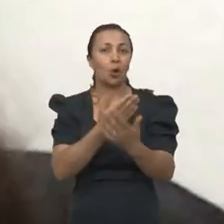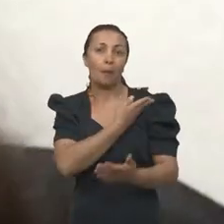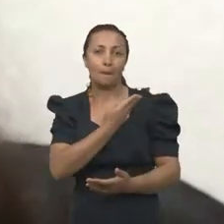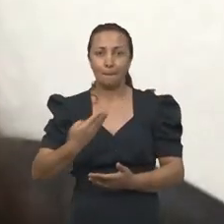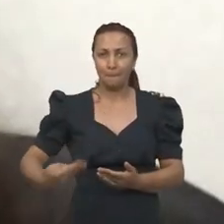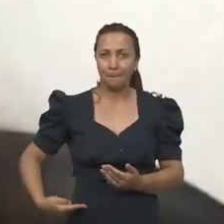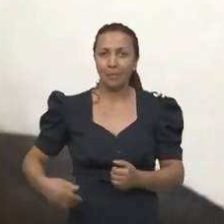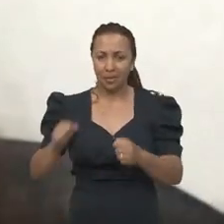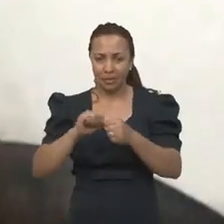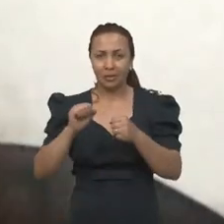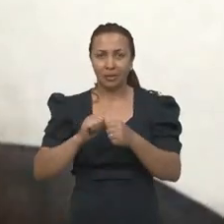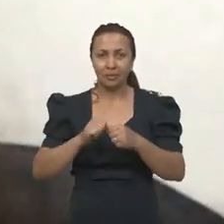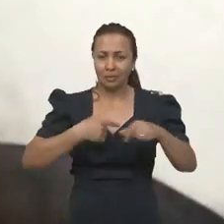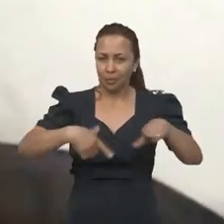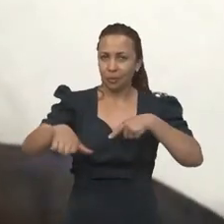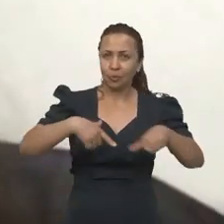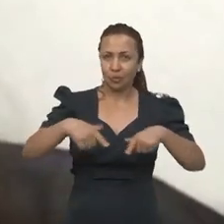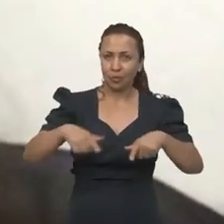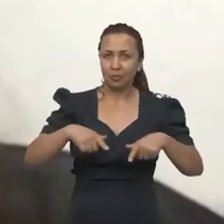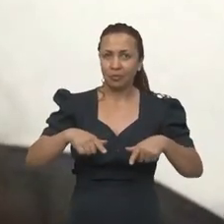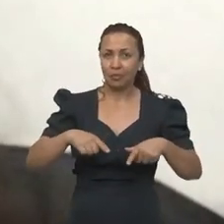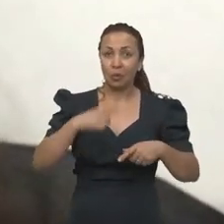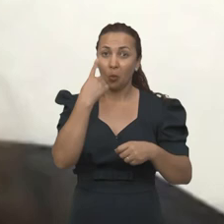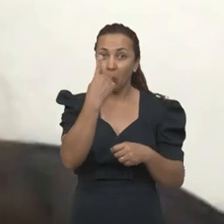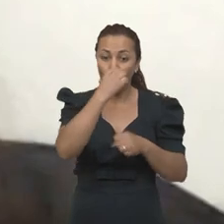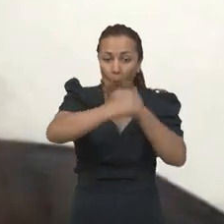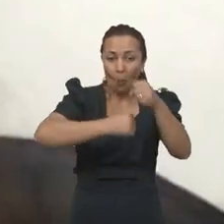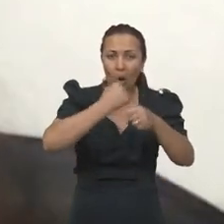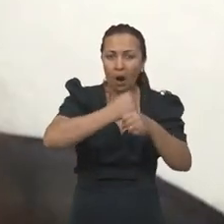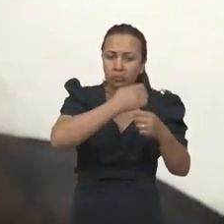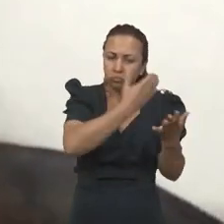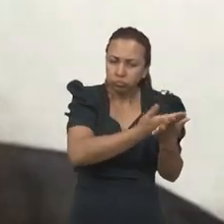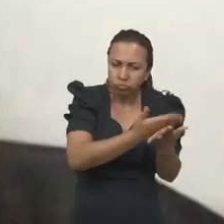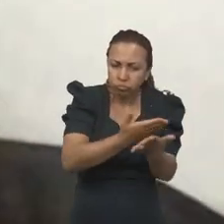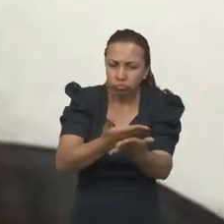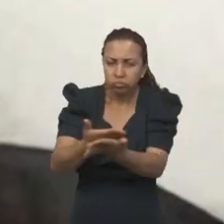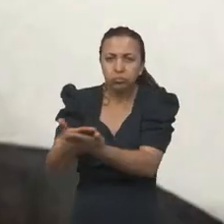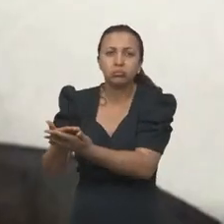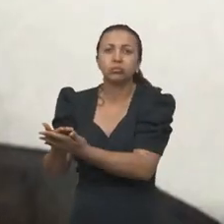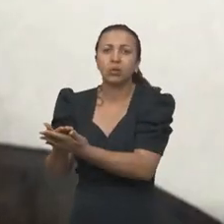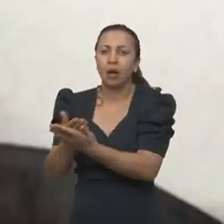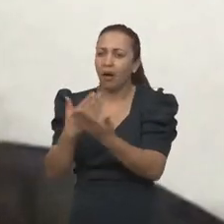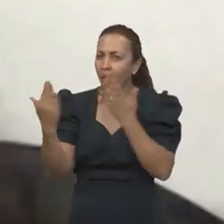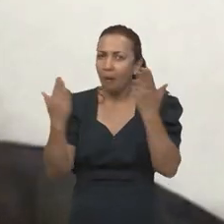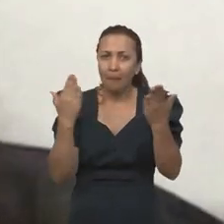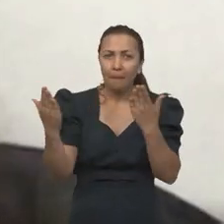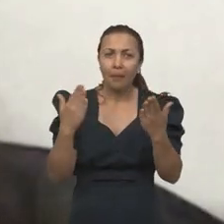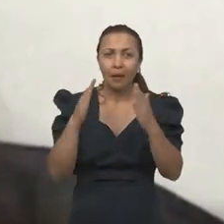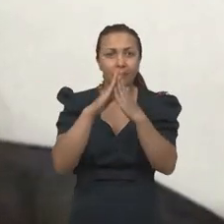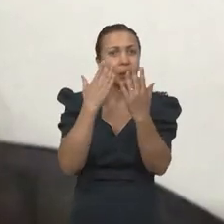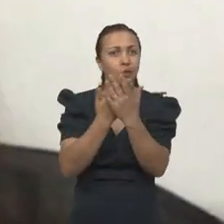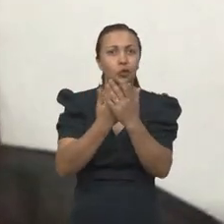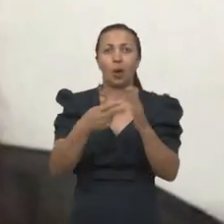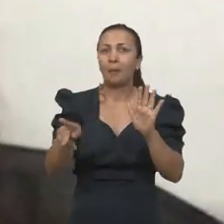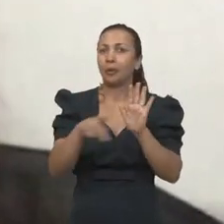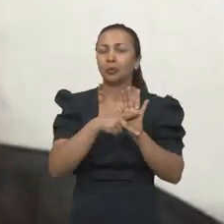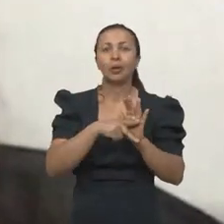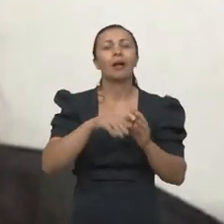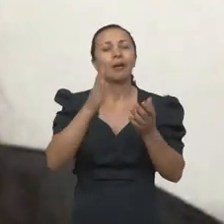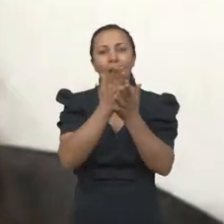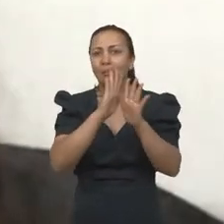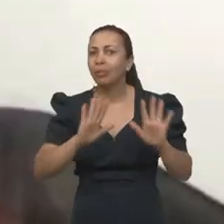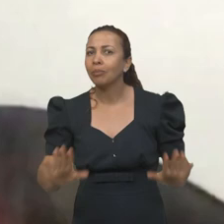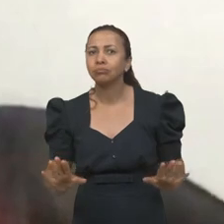pública, né? Que fizeram esse trabalho durante um ano, quando comparados com a da escola particular, essa diferença